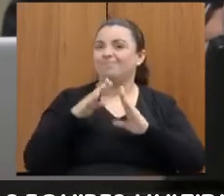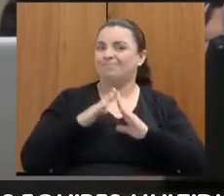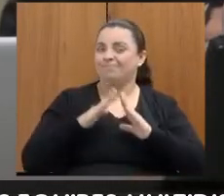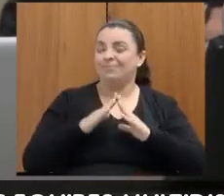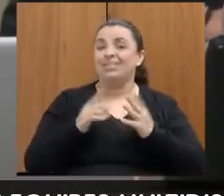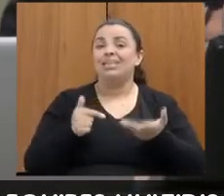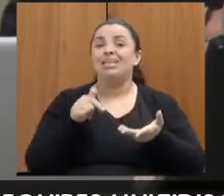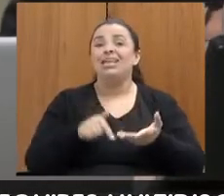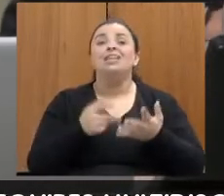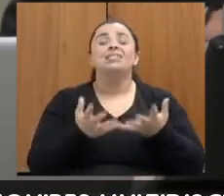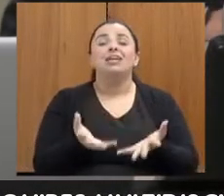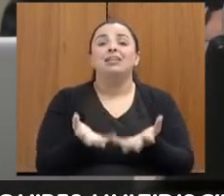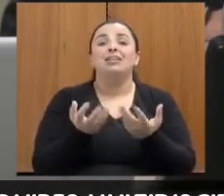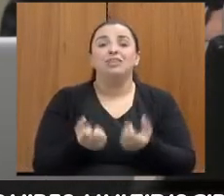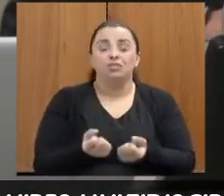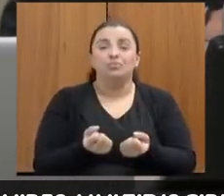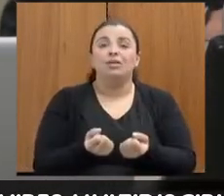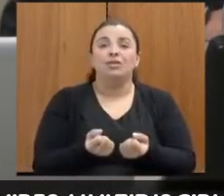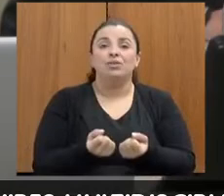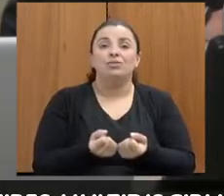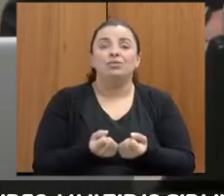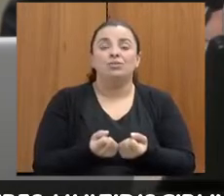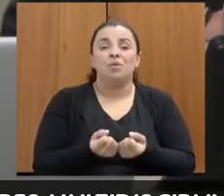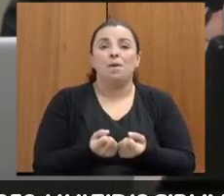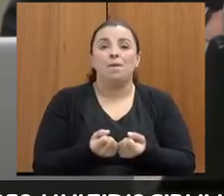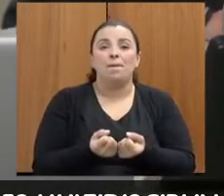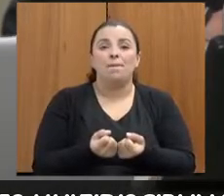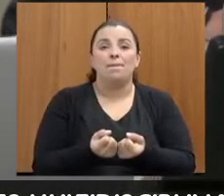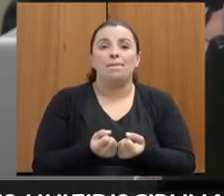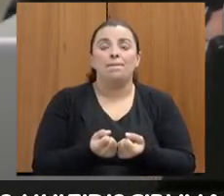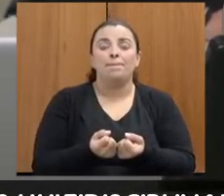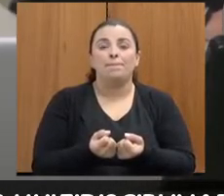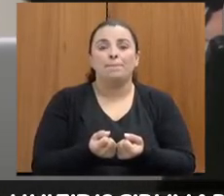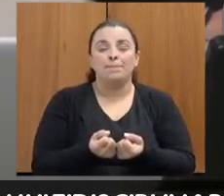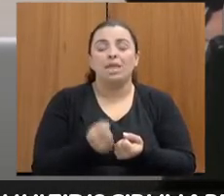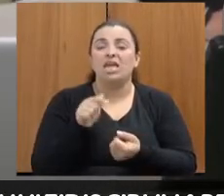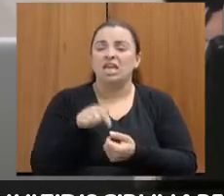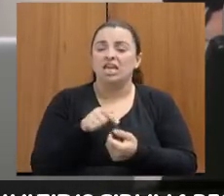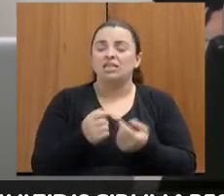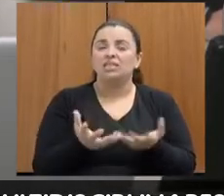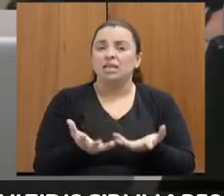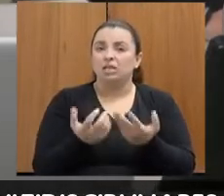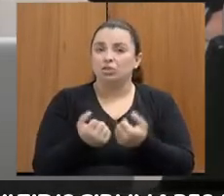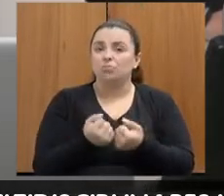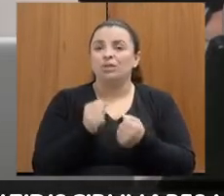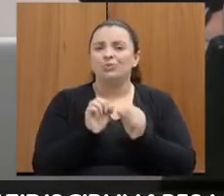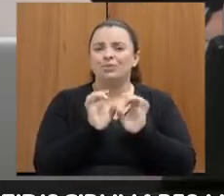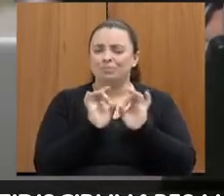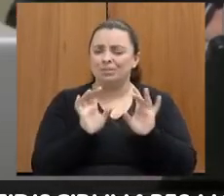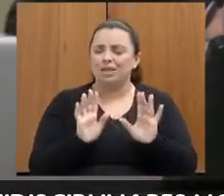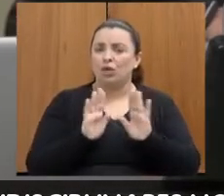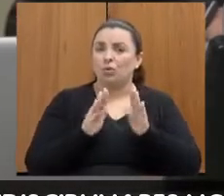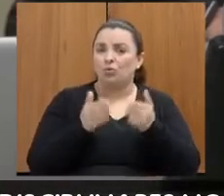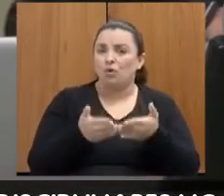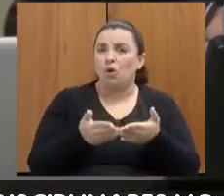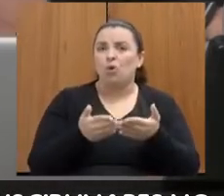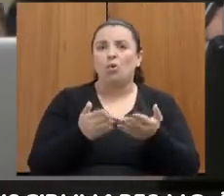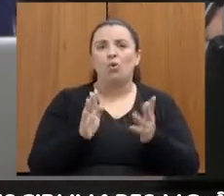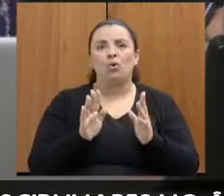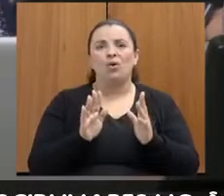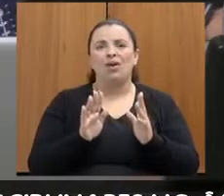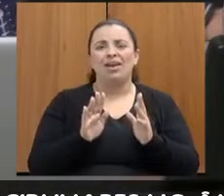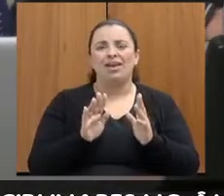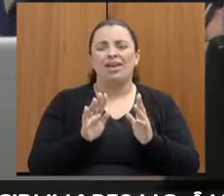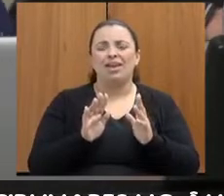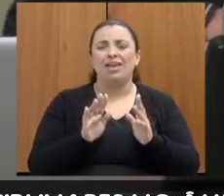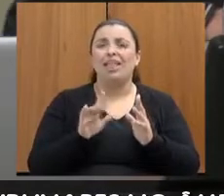especializado e multidisciplinar, e que